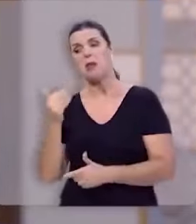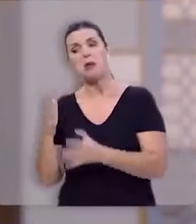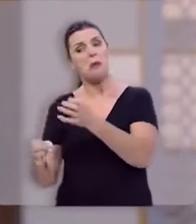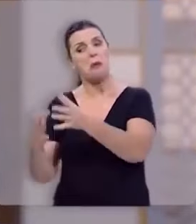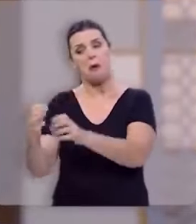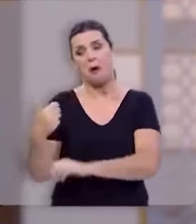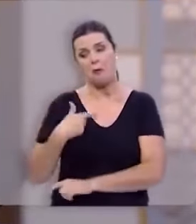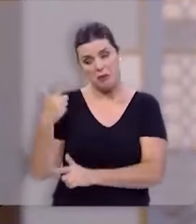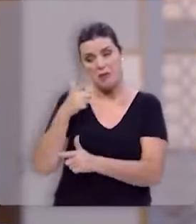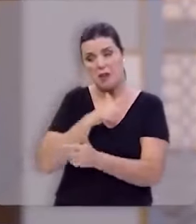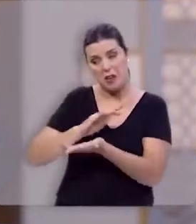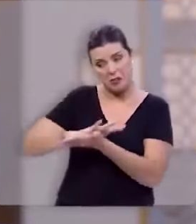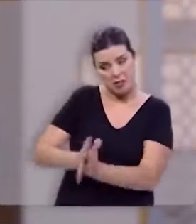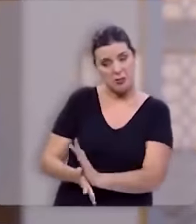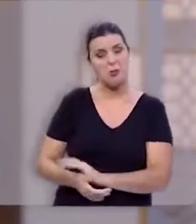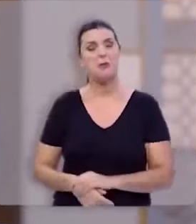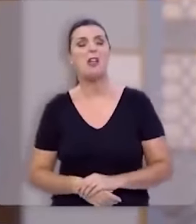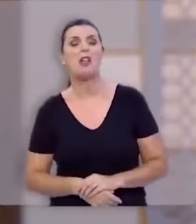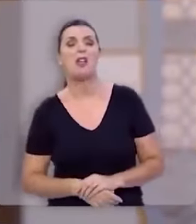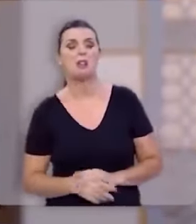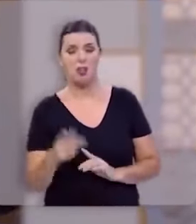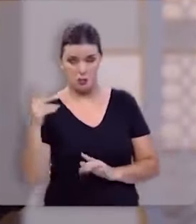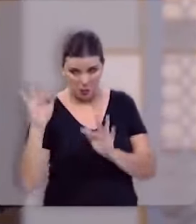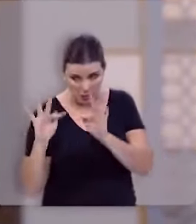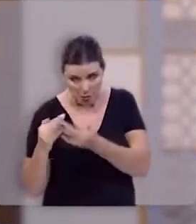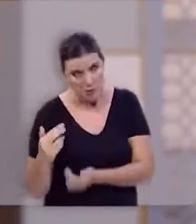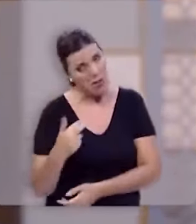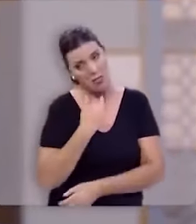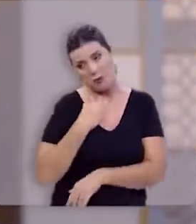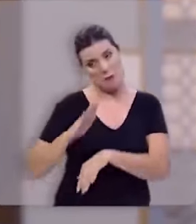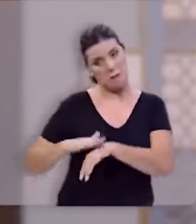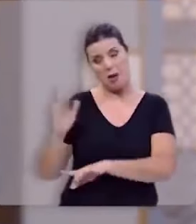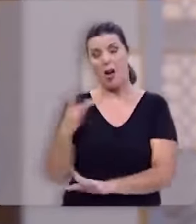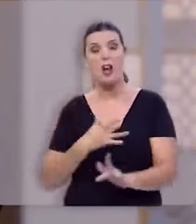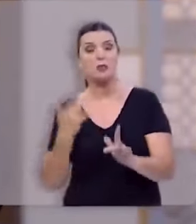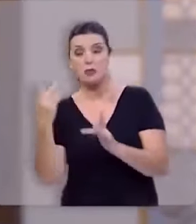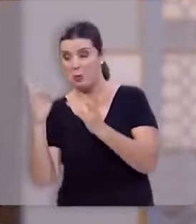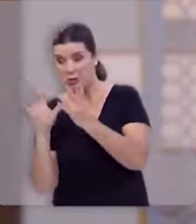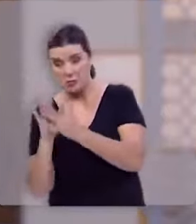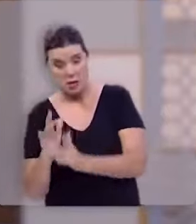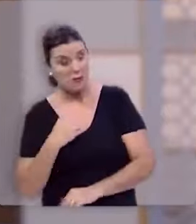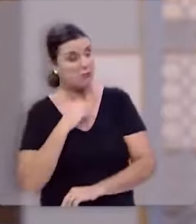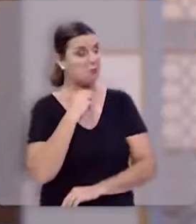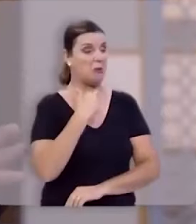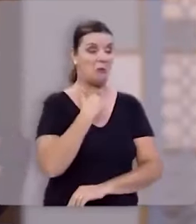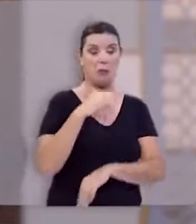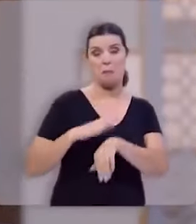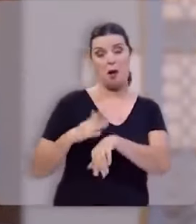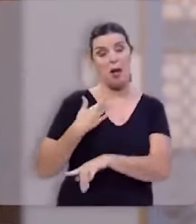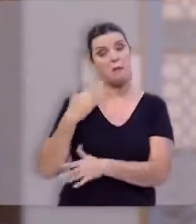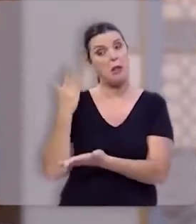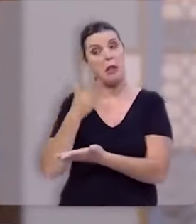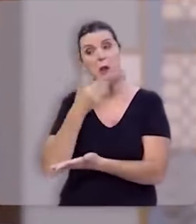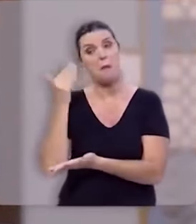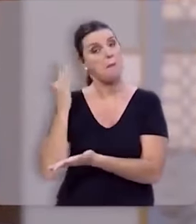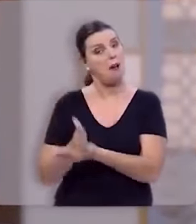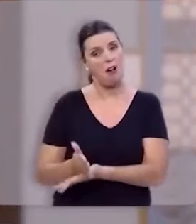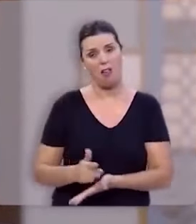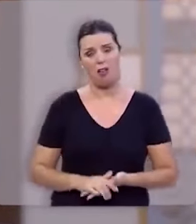porque você vai ser derrotado a sua família não tem mais jeito seu casamento não tem mais solução é melhor você desistir